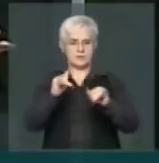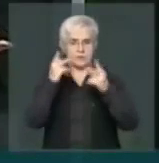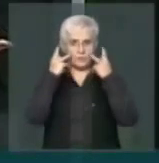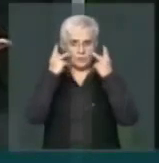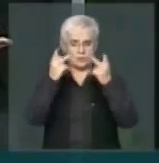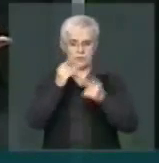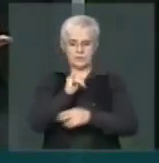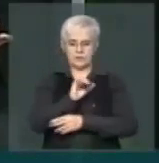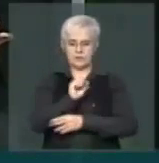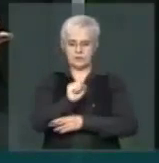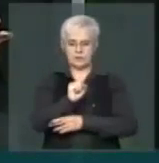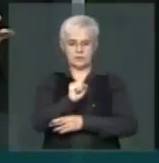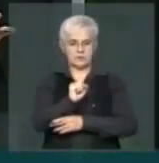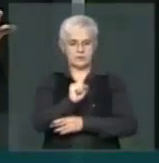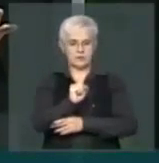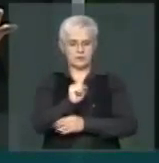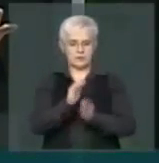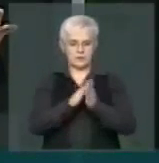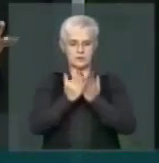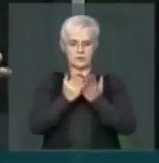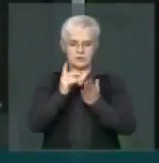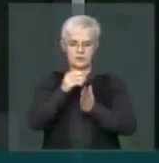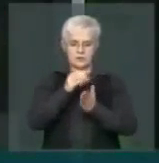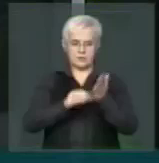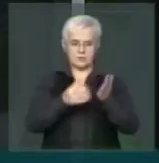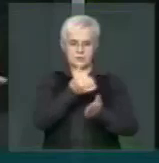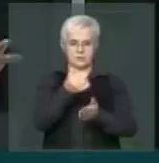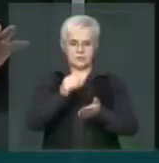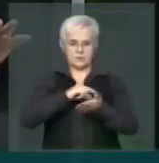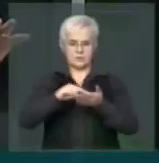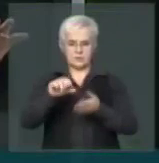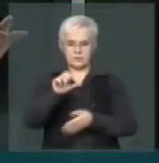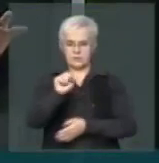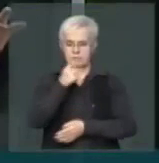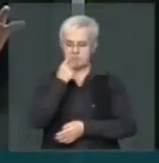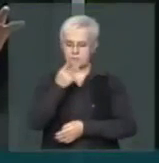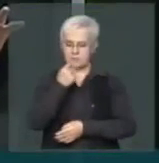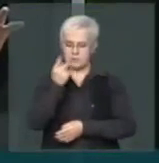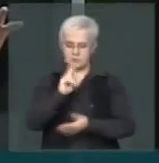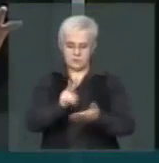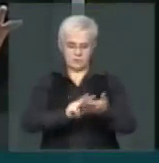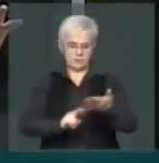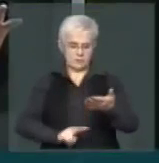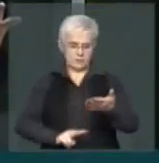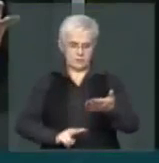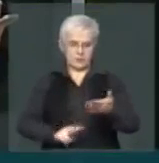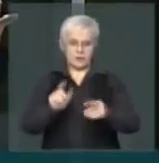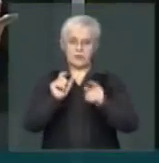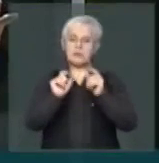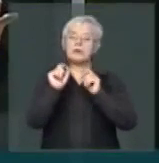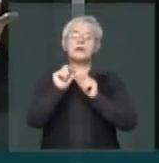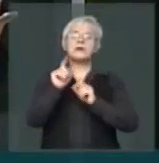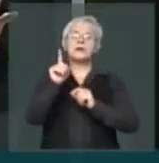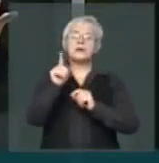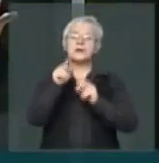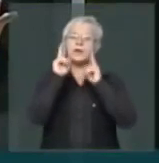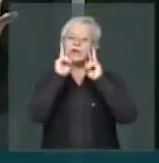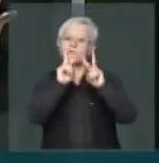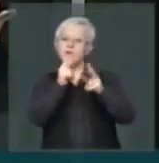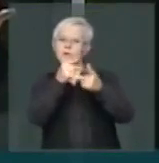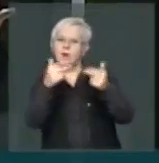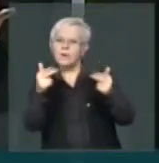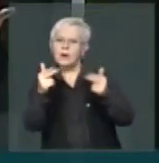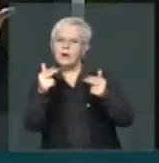Isaías, capítulo 66, versículo 8, que diz assim, quem jamais ouviu tal